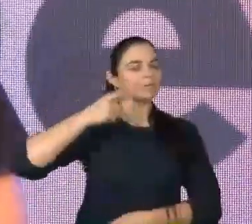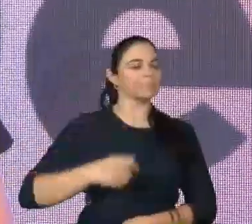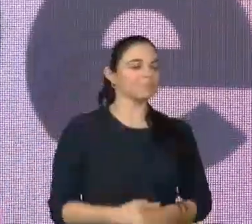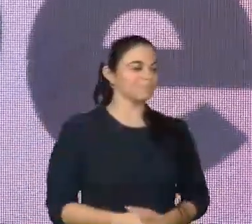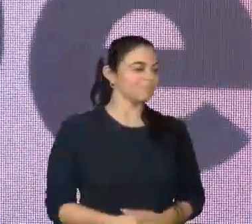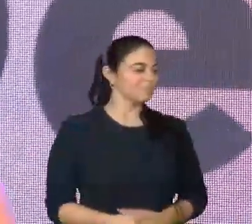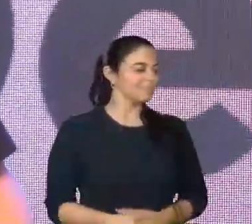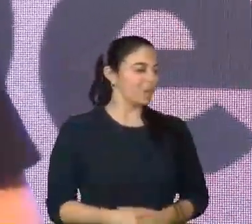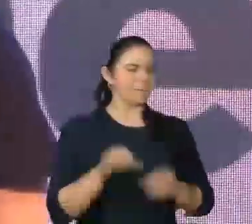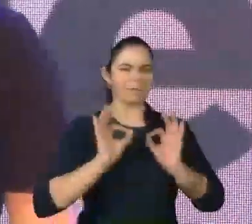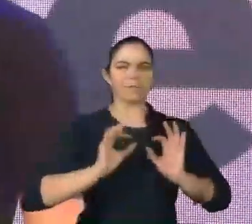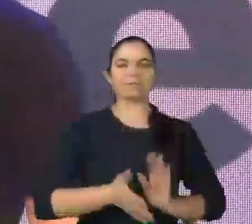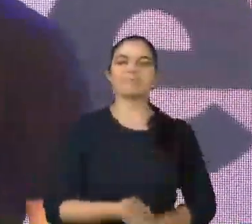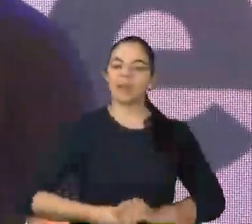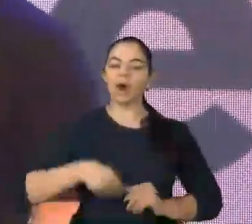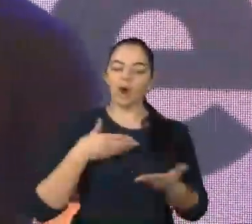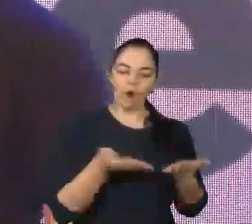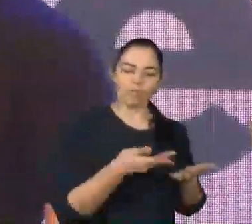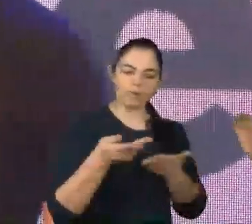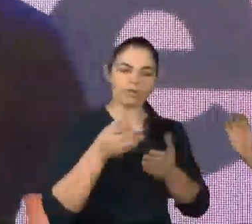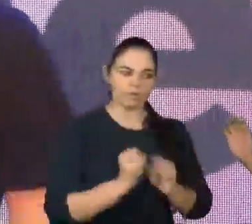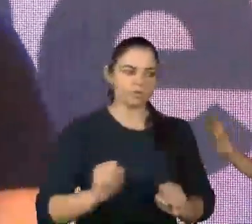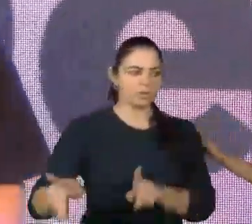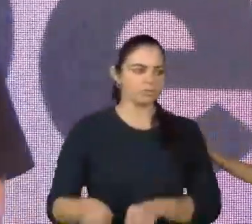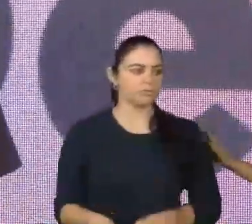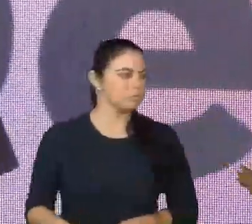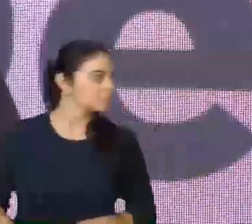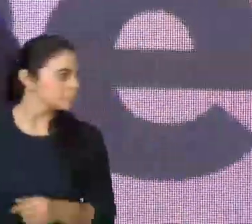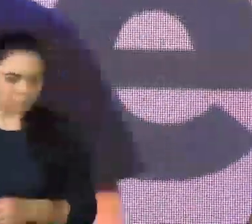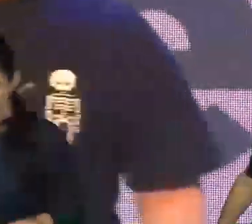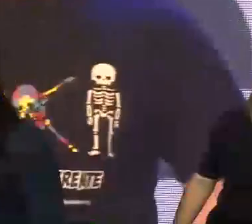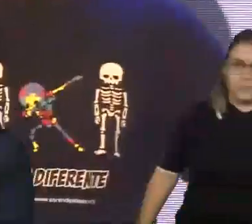Perfeito. Gui, com você a palavra. Obrigado.